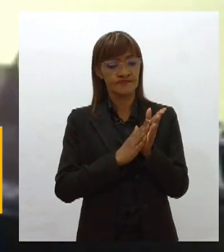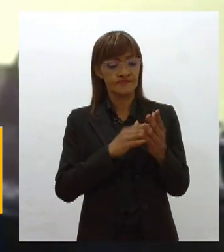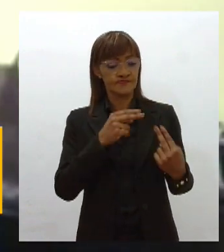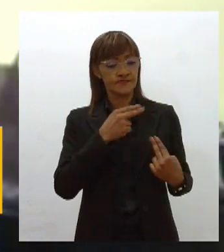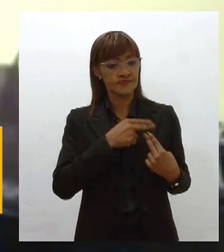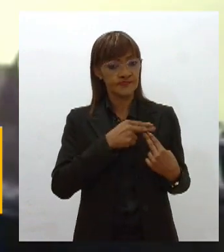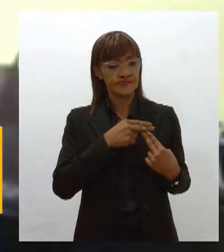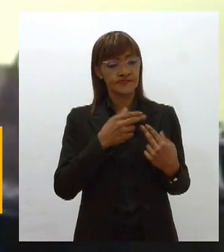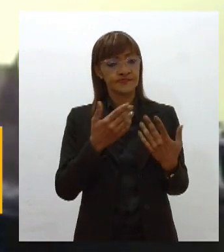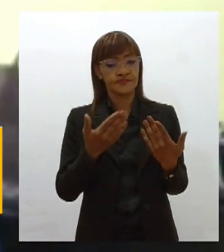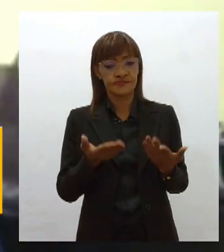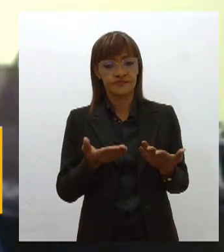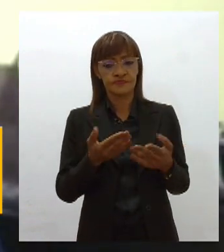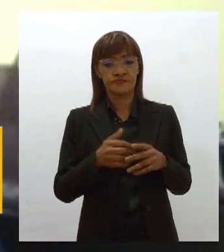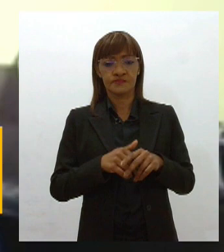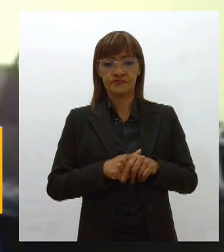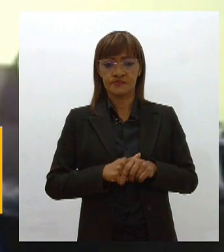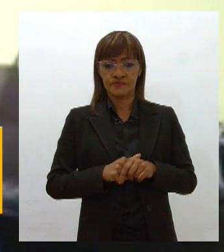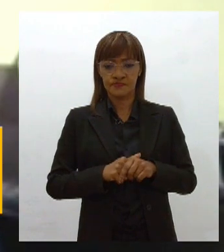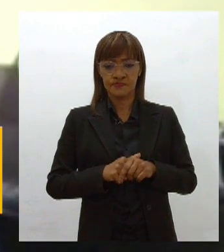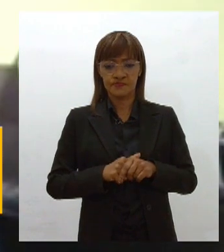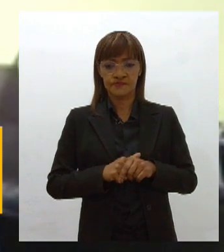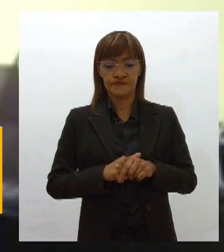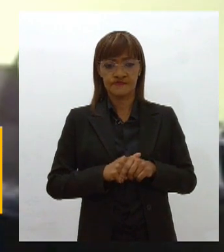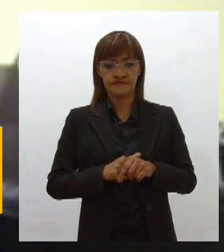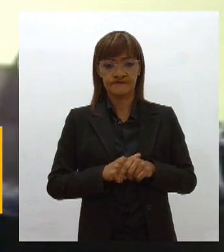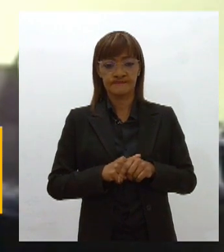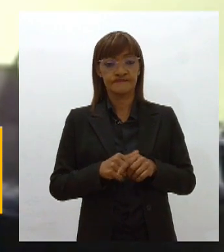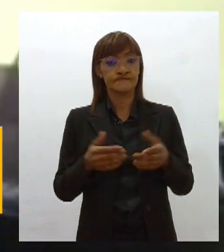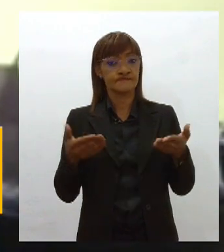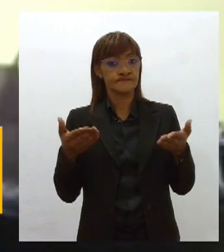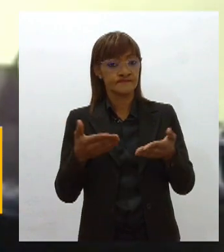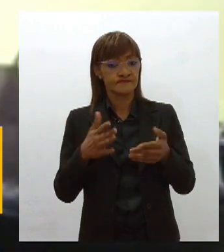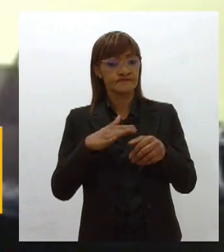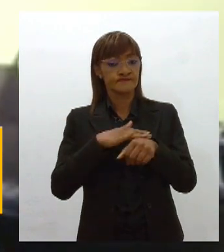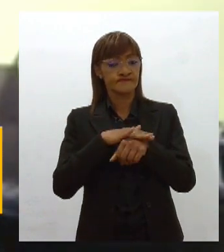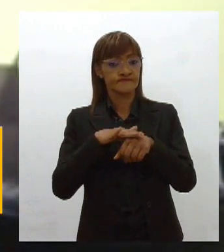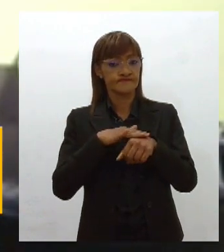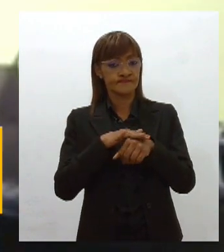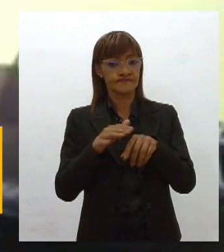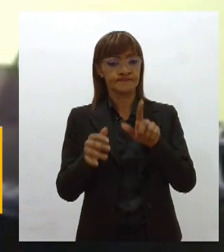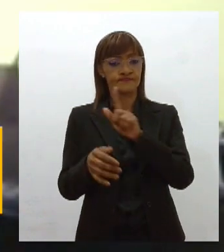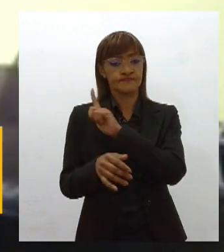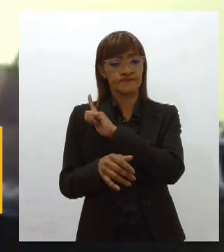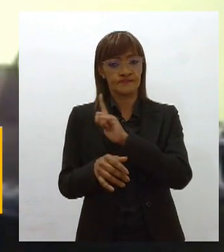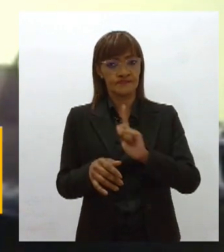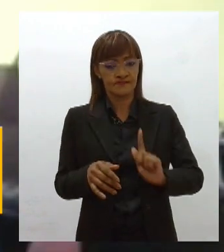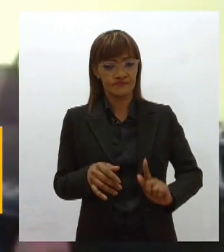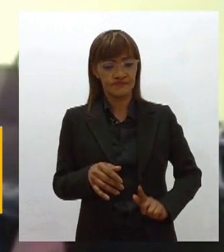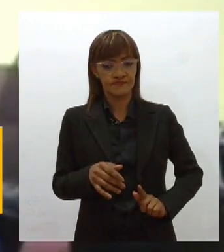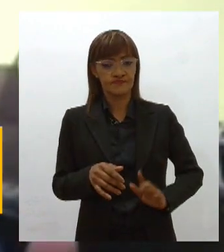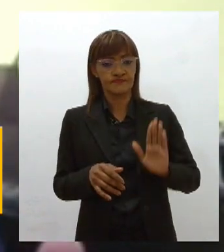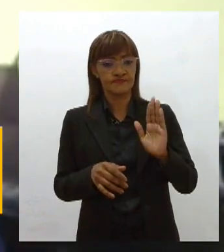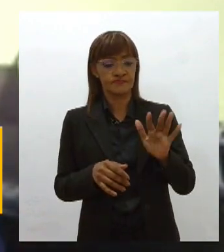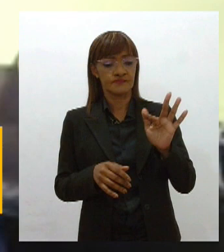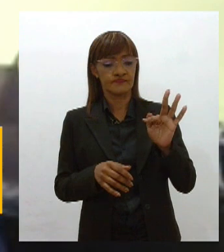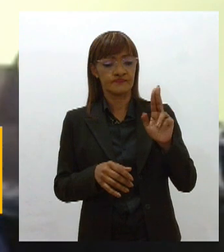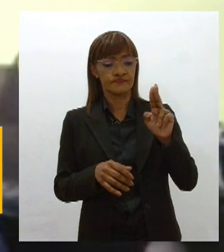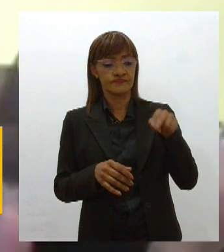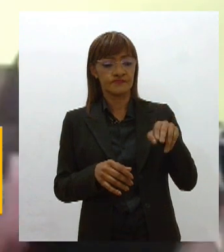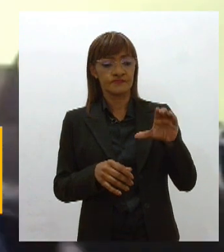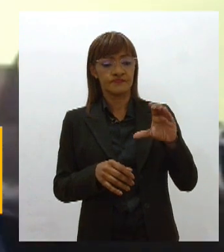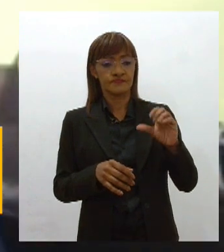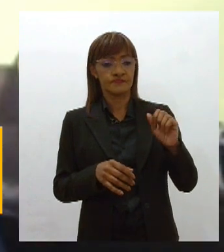enfim, estabelecemos uma conversa com o governador, desde que nós viemos para a FUCAP, para que nós fizéssemos